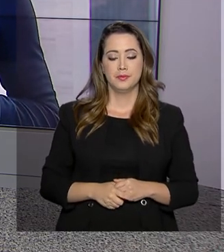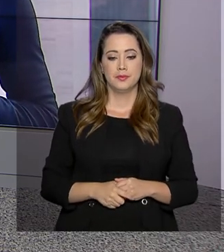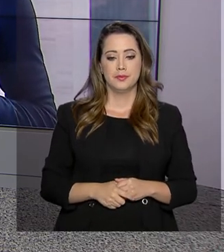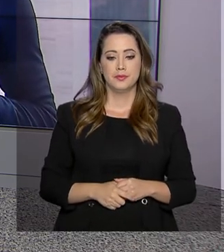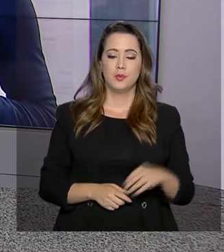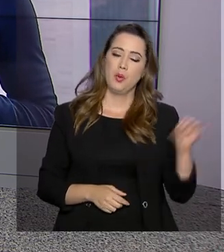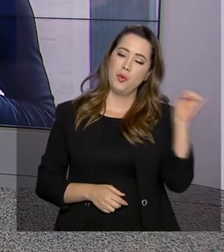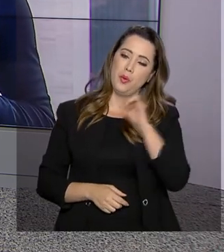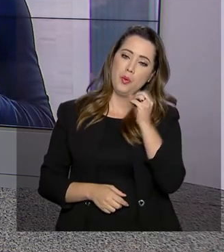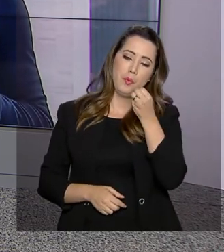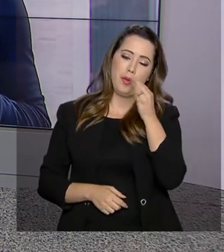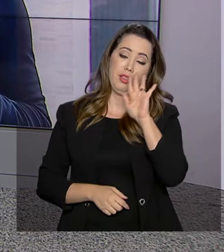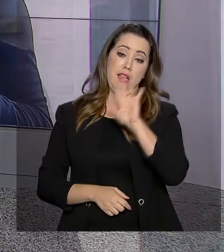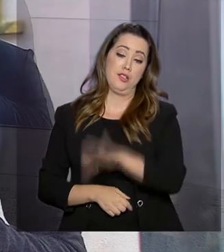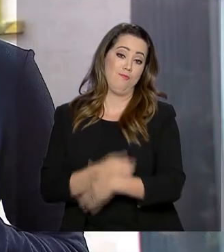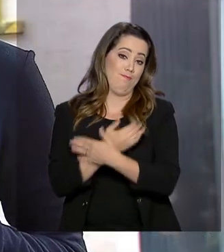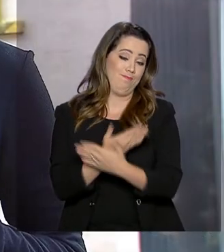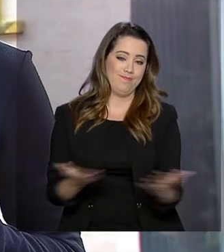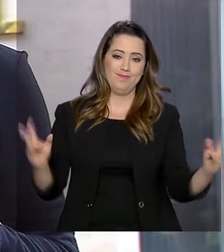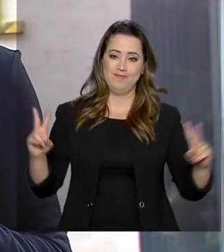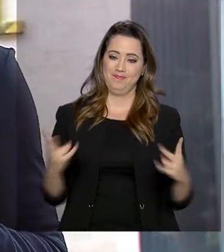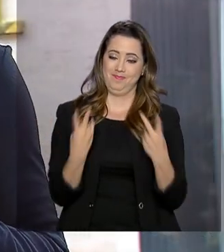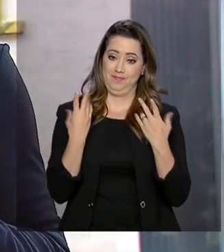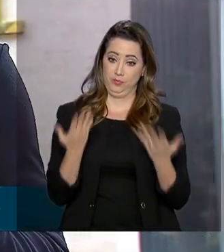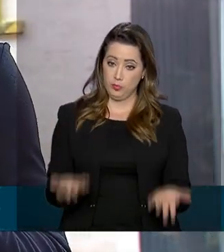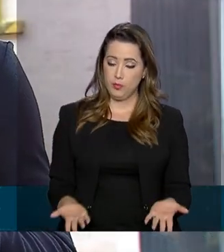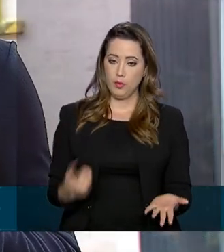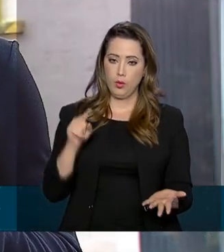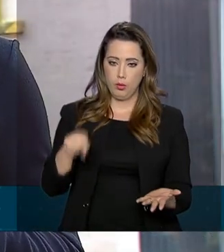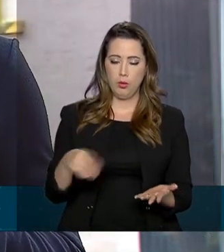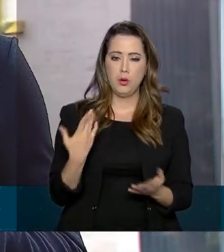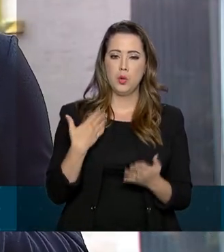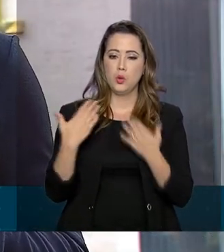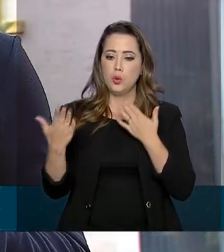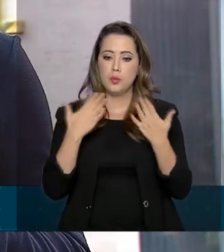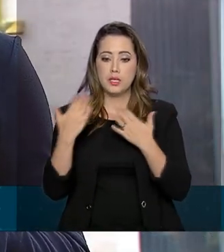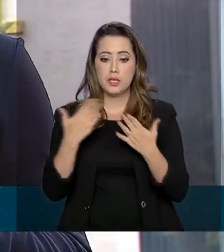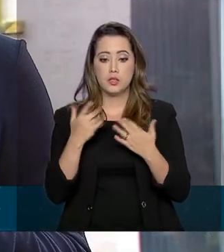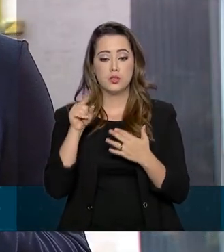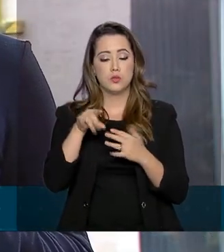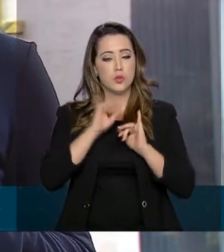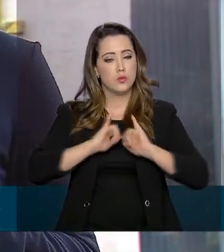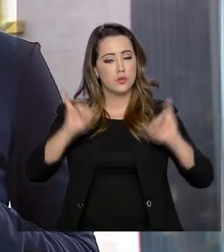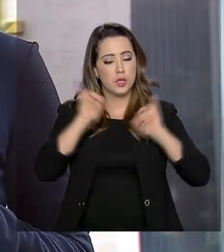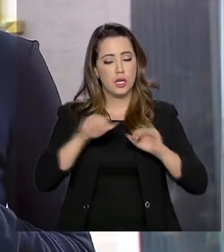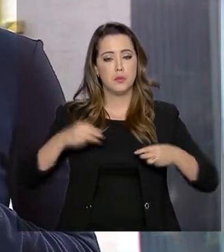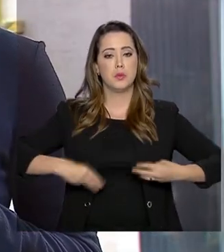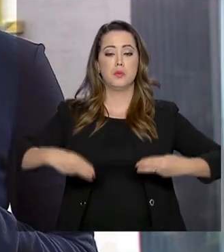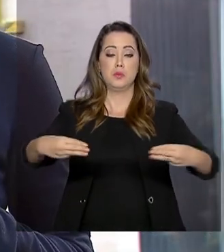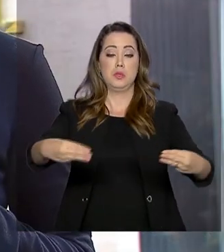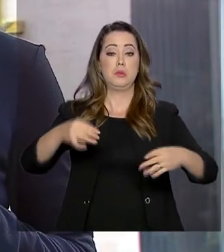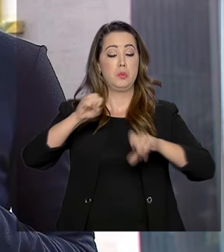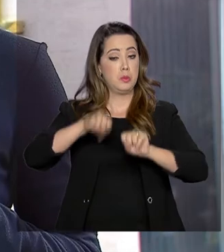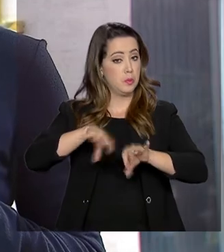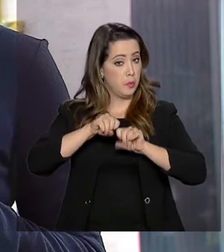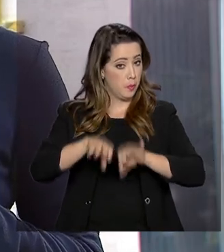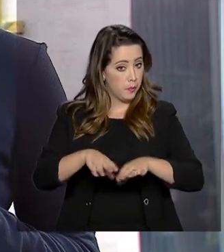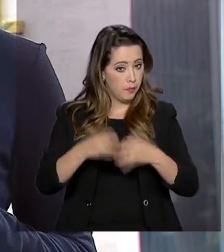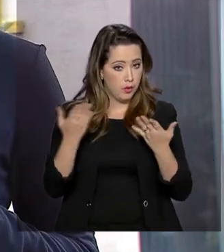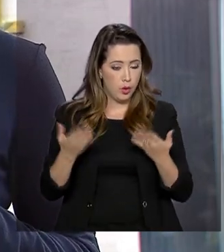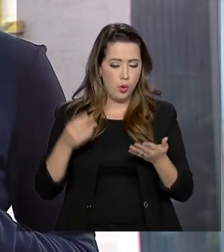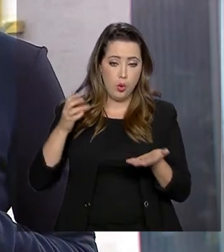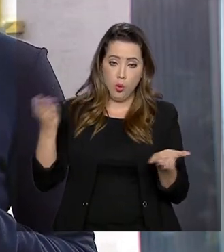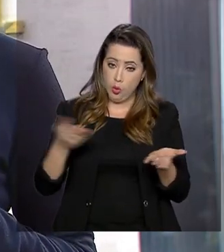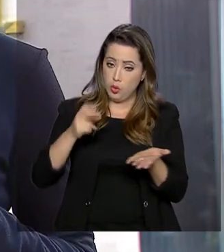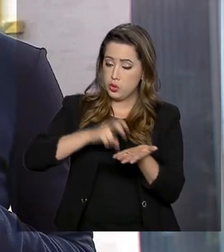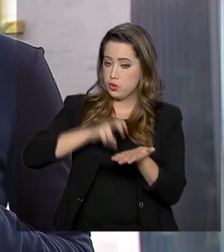Oi, Roberto, boa tarde para você, boa tarde a todos. Bem, o último levantamento divulgado pelo Ministério da Educação na